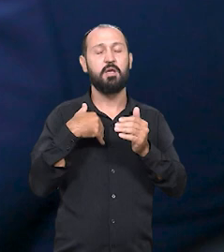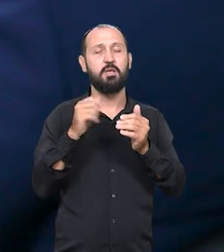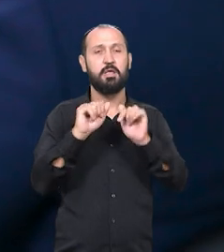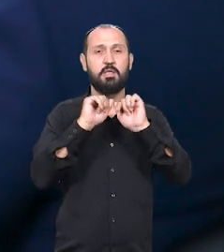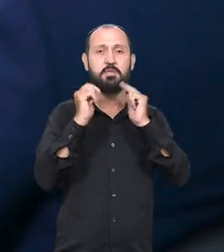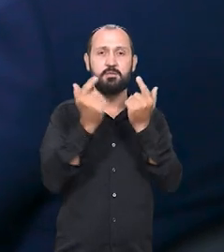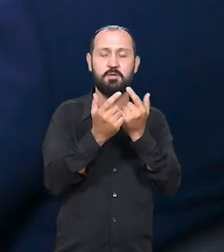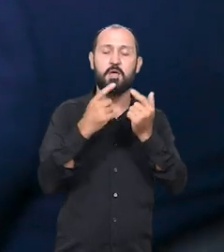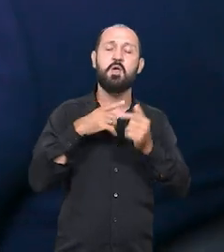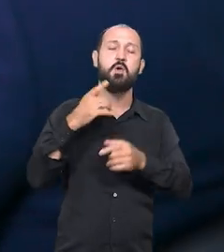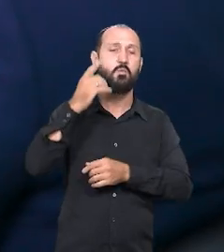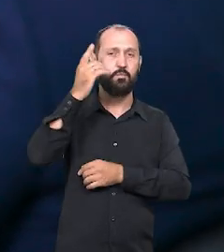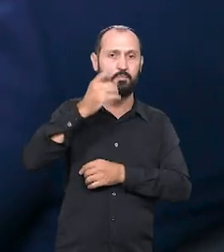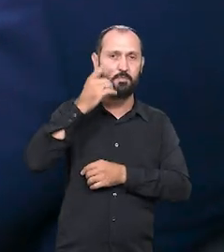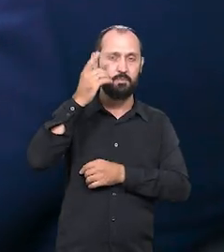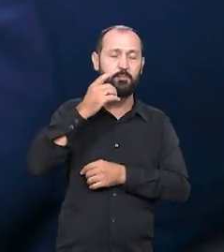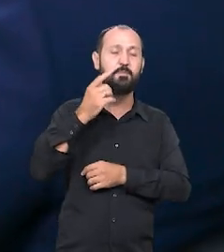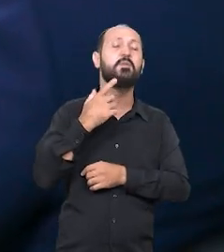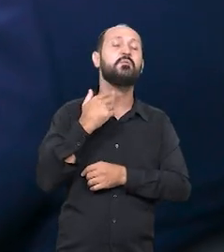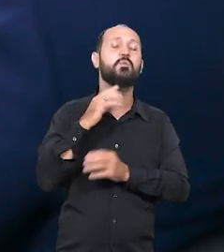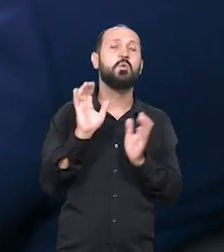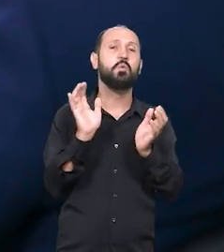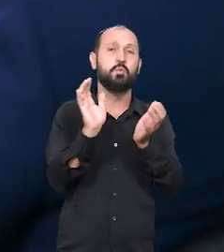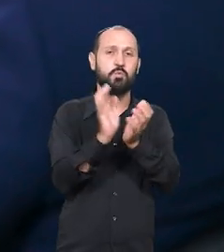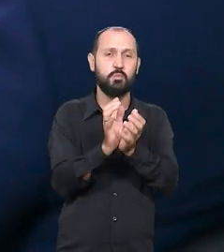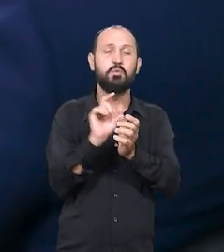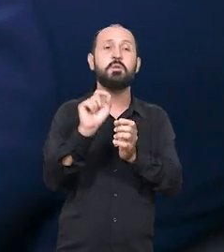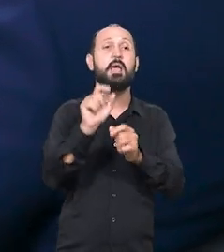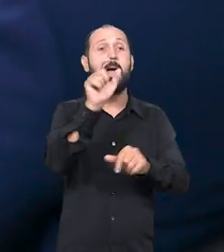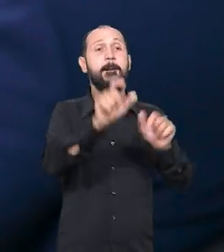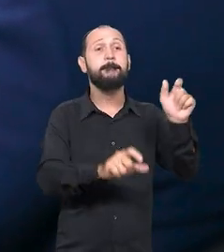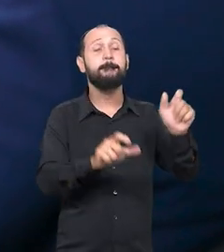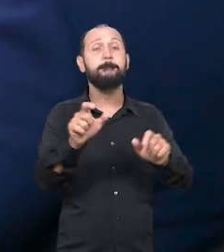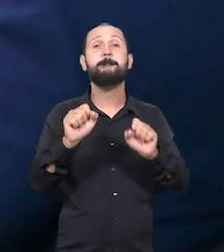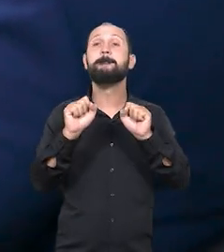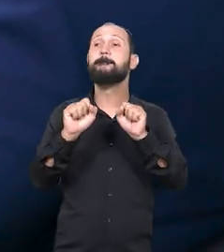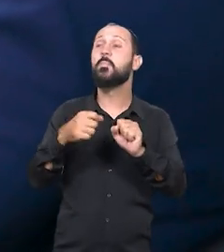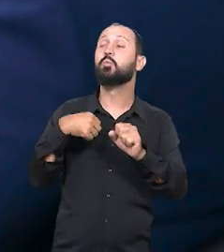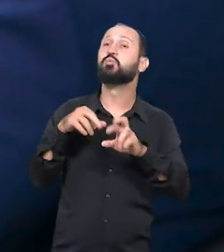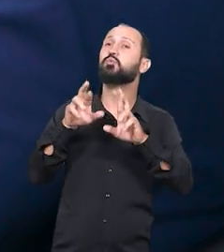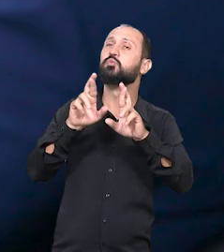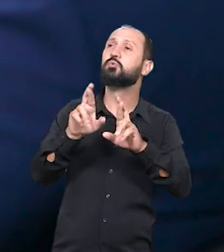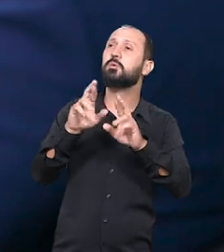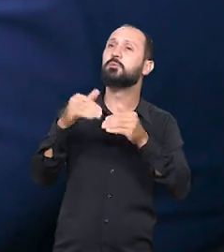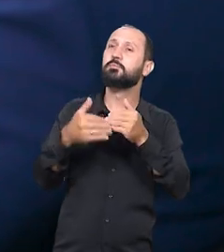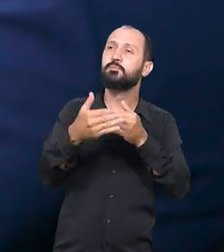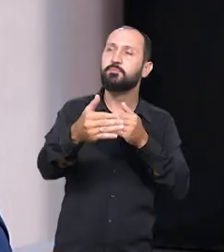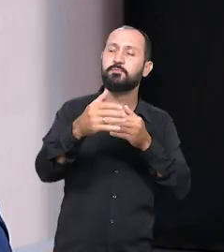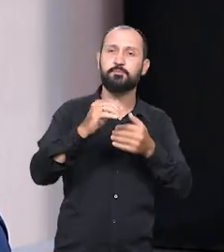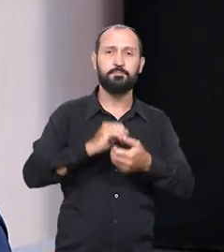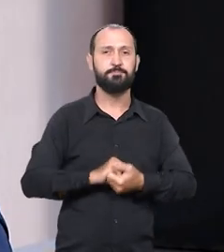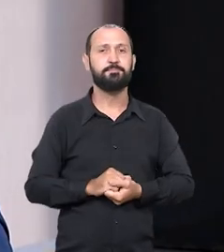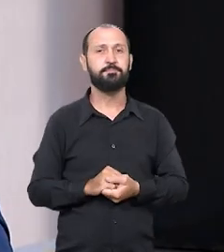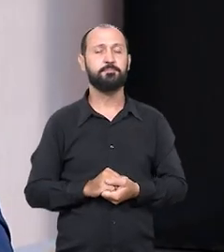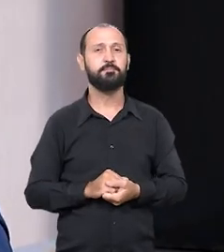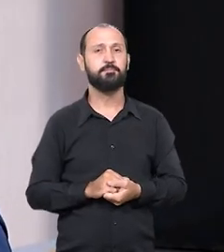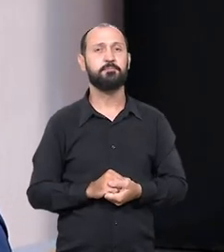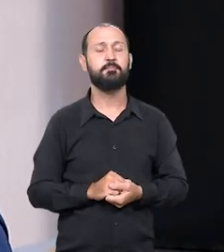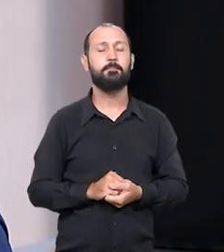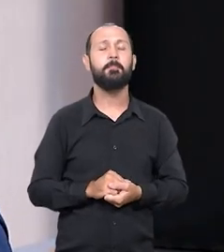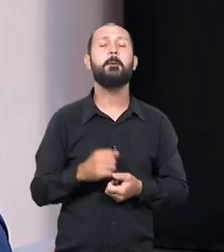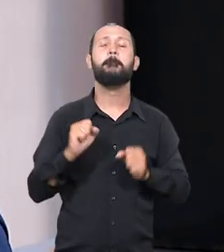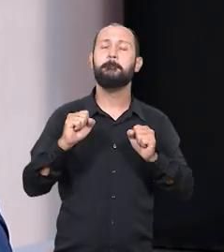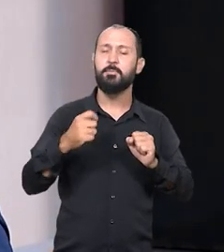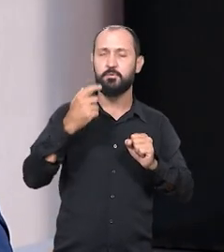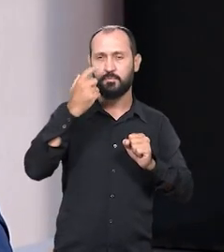parlamentar eleito pela vontade popular. O que as pessoas podem esperar do deputado Rafael Tavares? Podem esperar